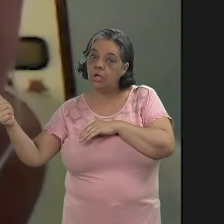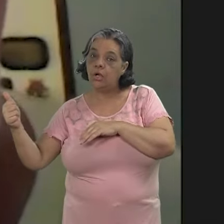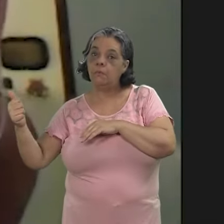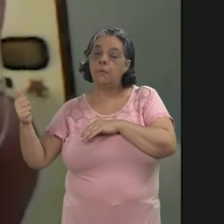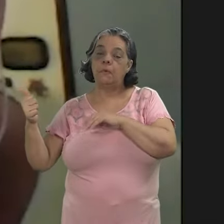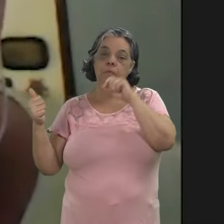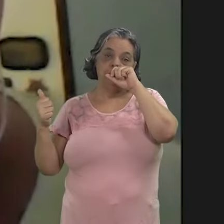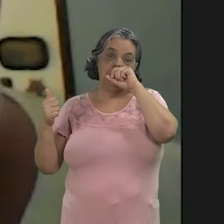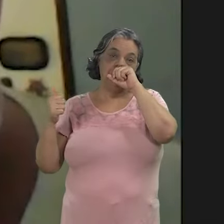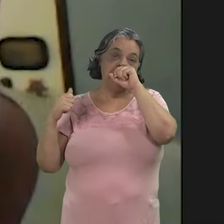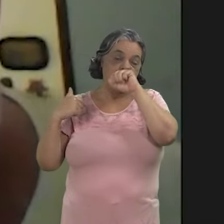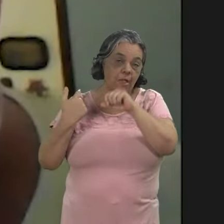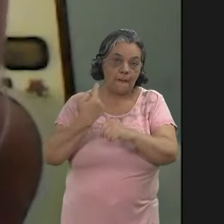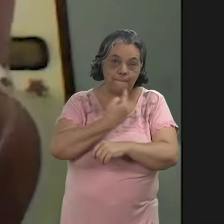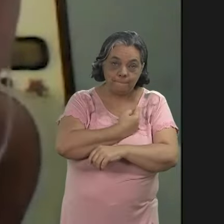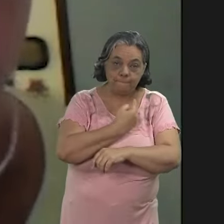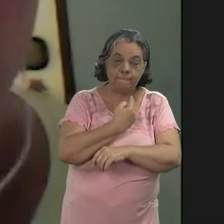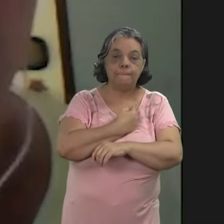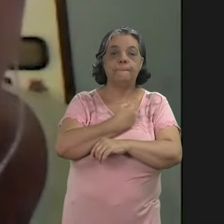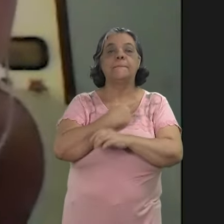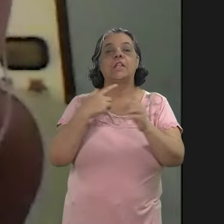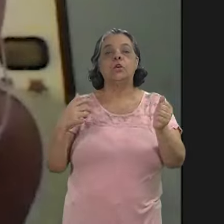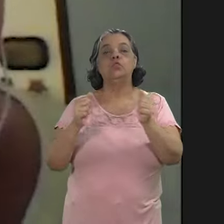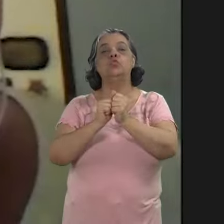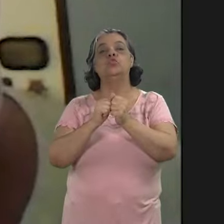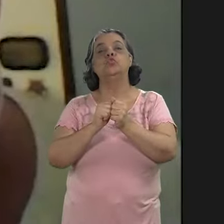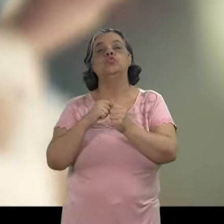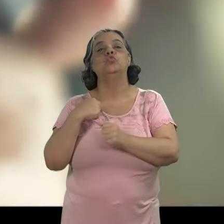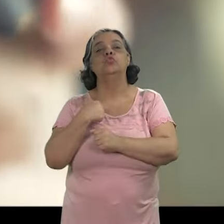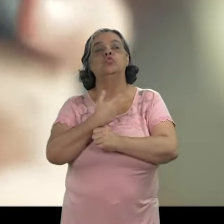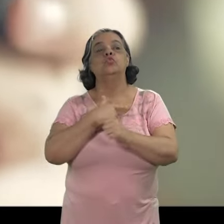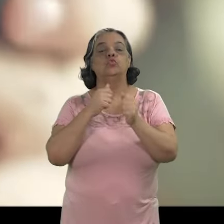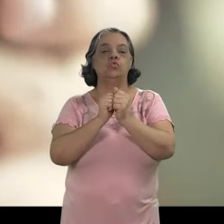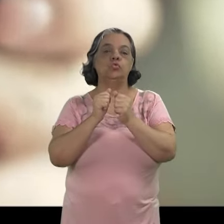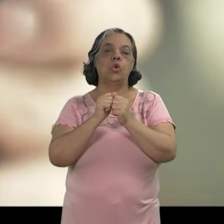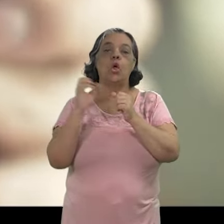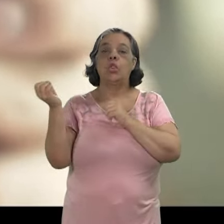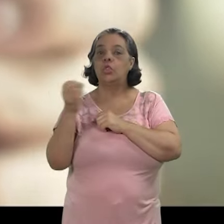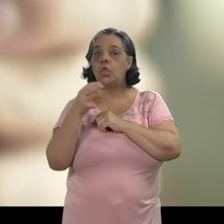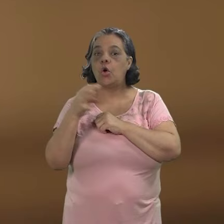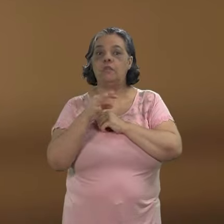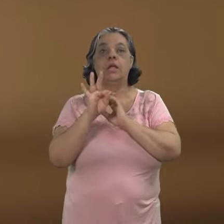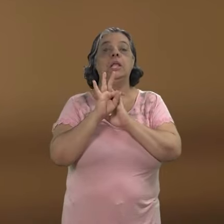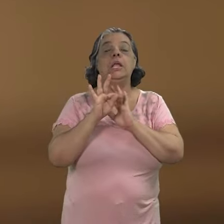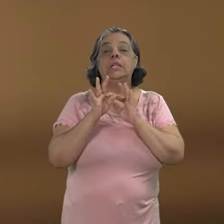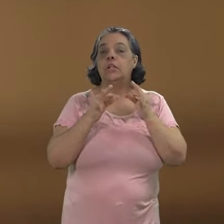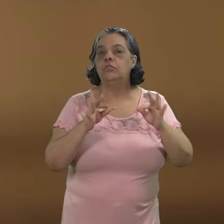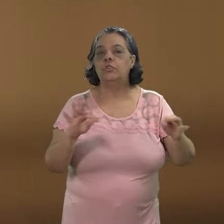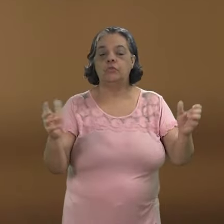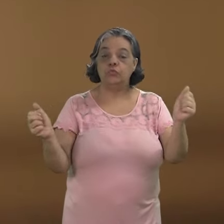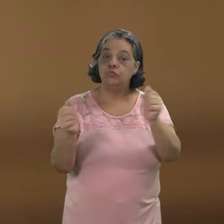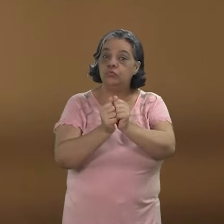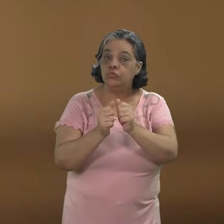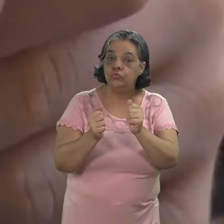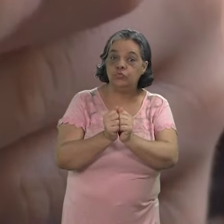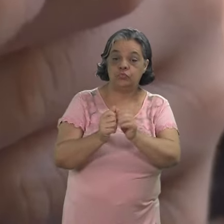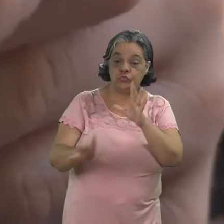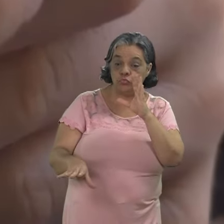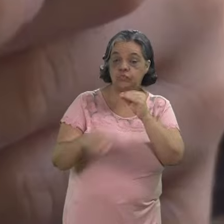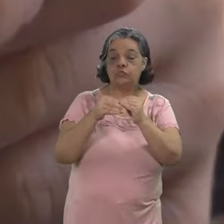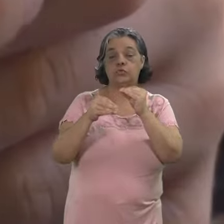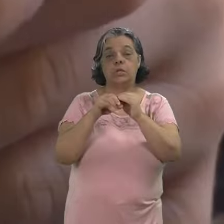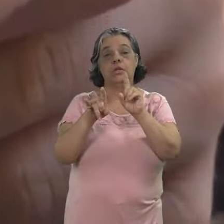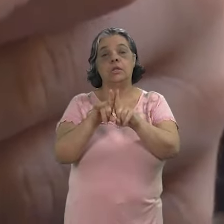convocam a gente e vai todo mundo junto. As novas tecnologias chegam para somar na propagação do